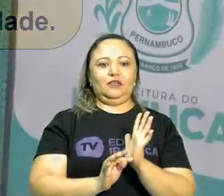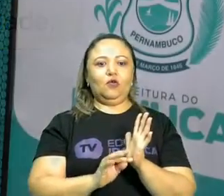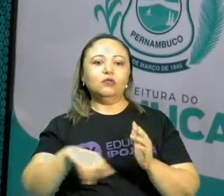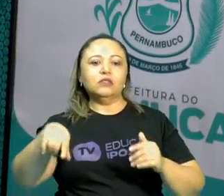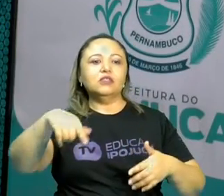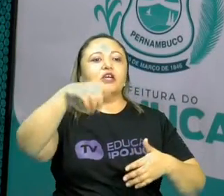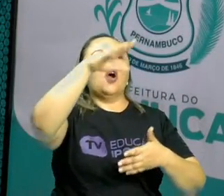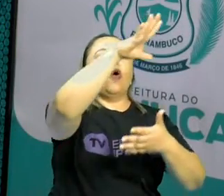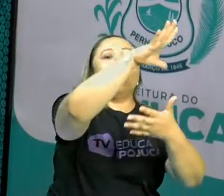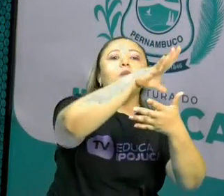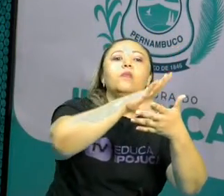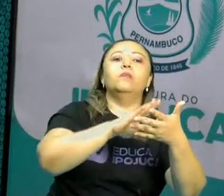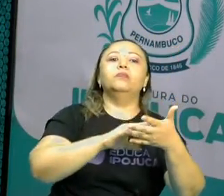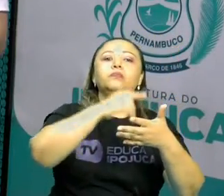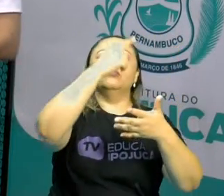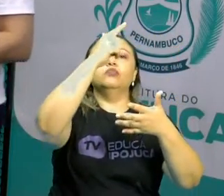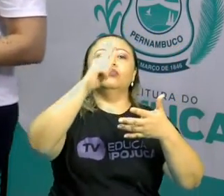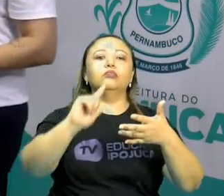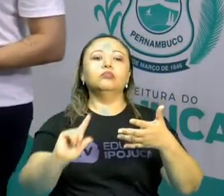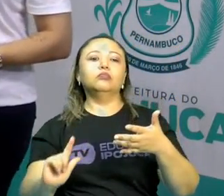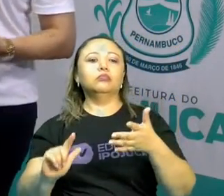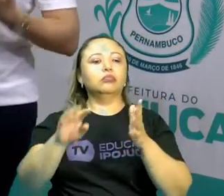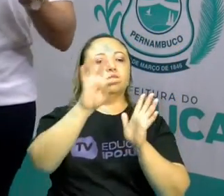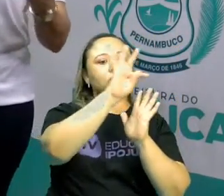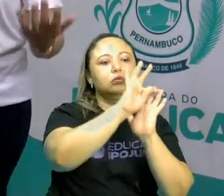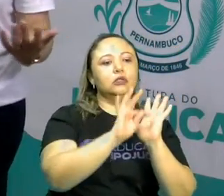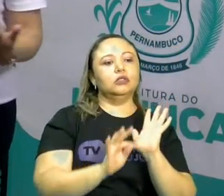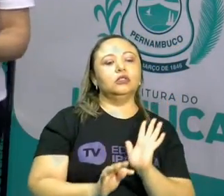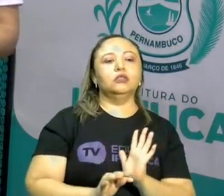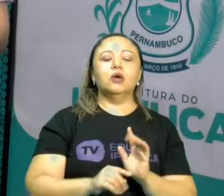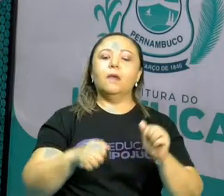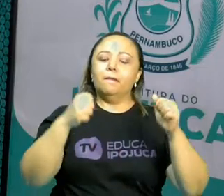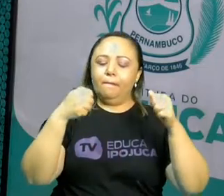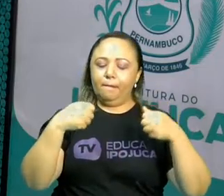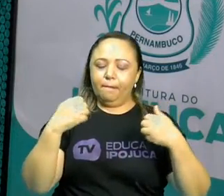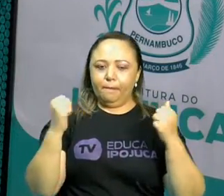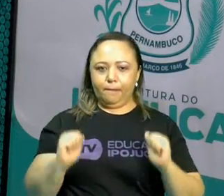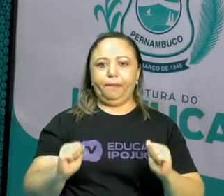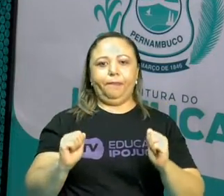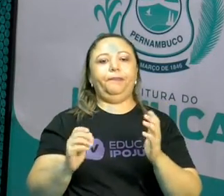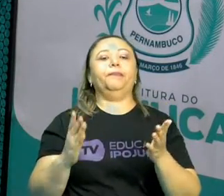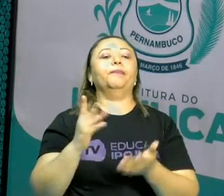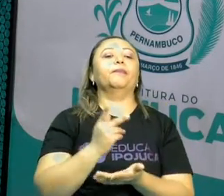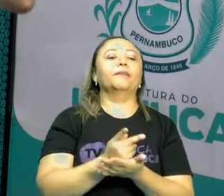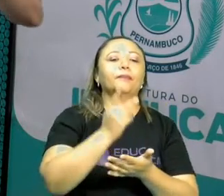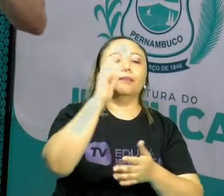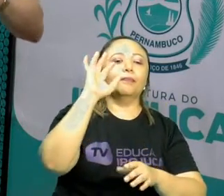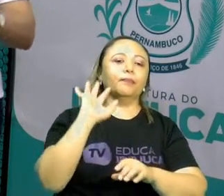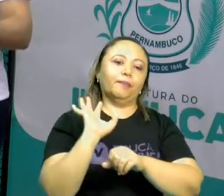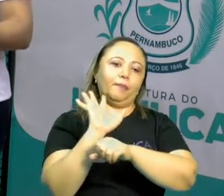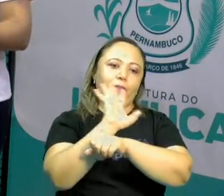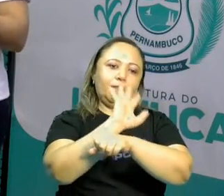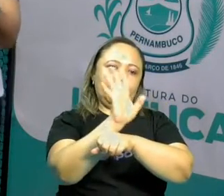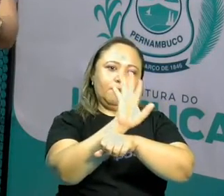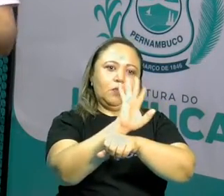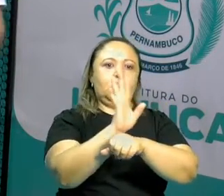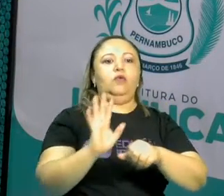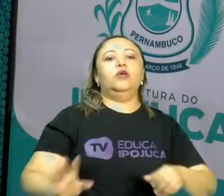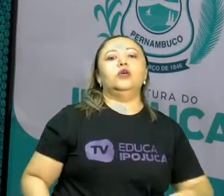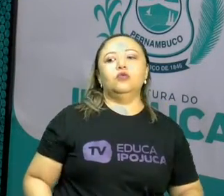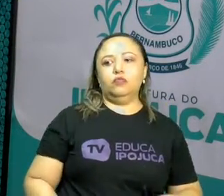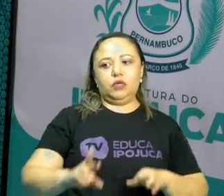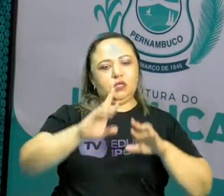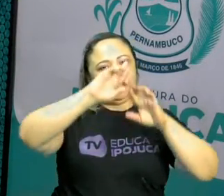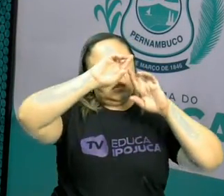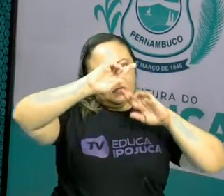que retoma, que cita uma passagem de um outro filme. Personagens que estão presentes, ok? Em filmes